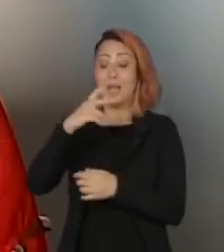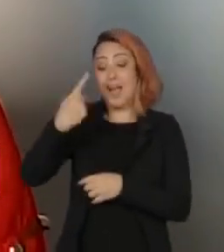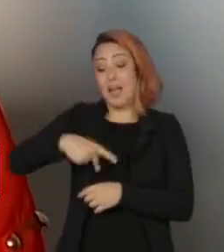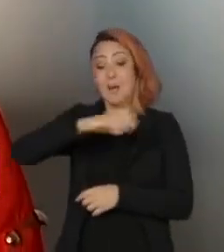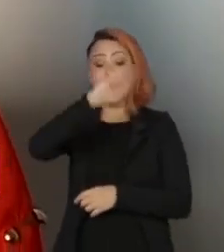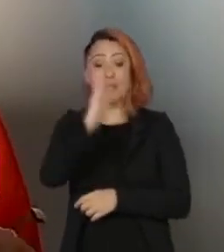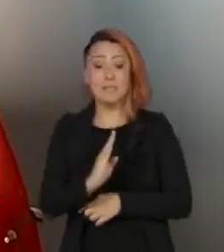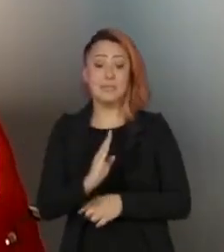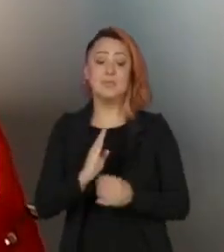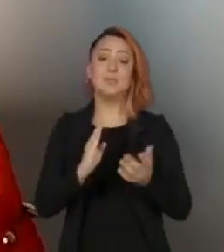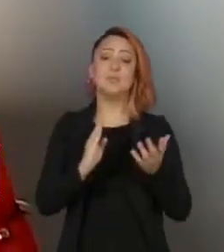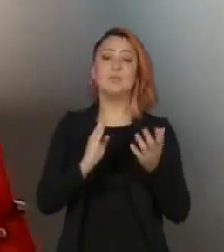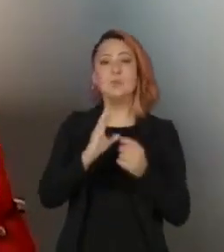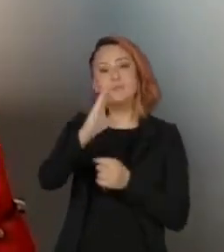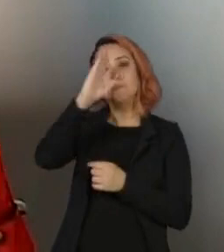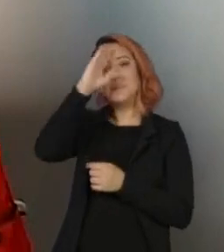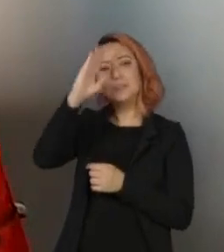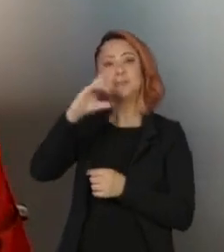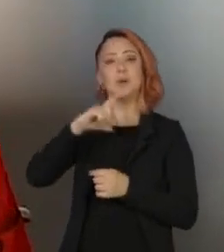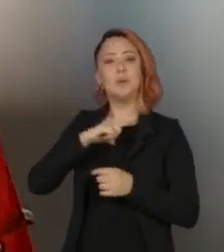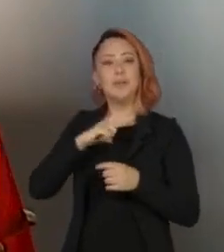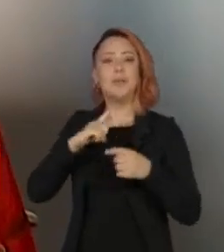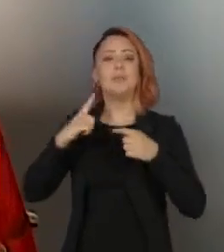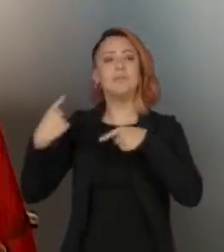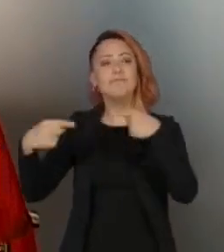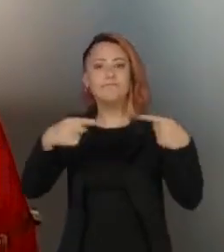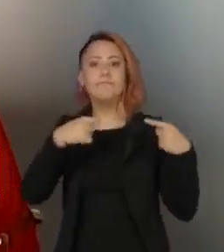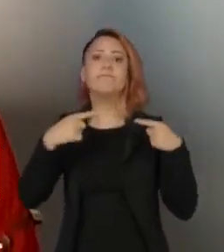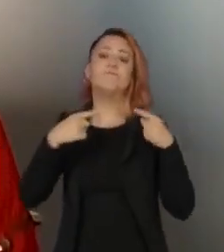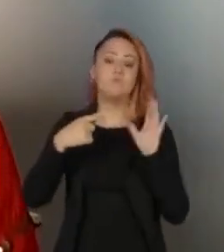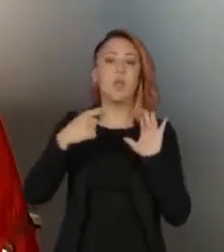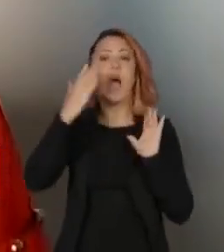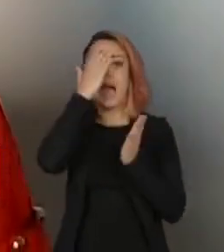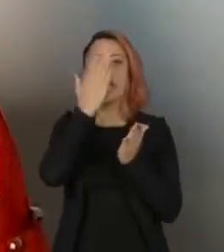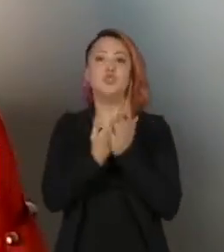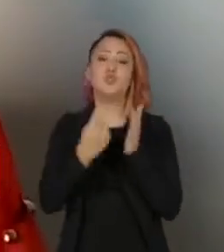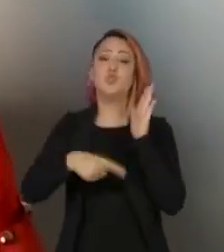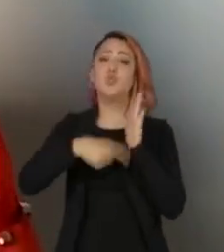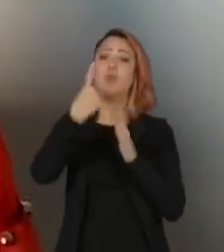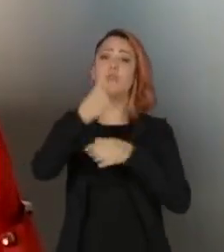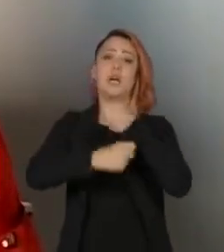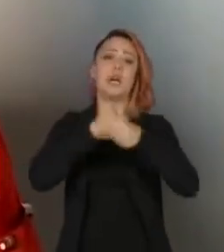da ministra Anísia Trindade, é que nós teremos uma vacinação anual. Isso, claro, será...